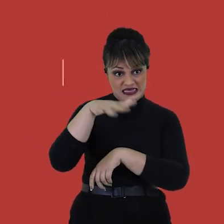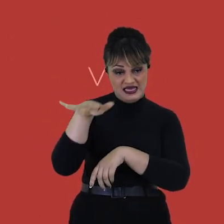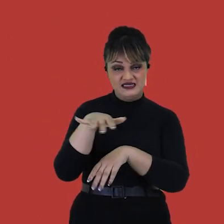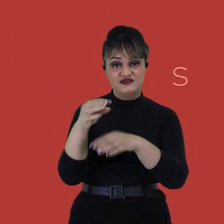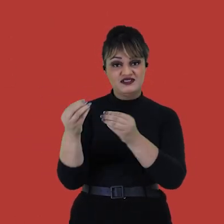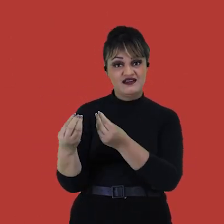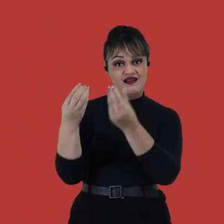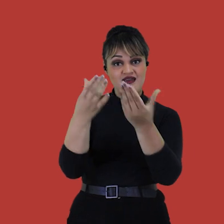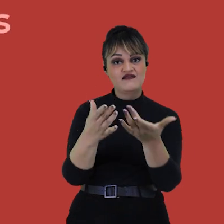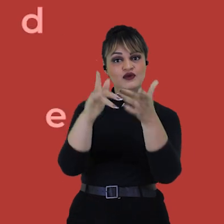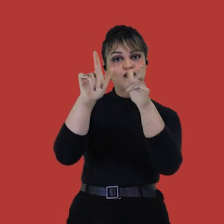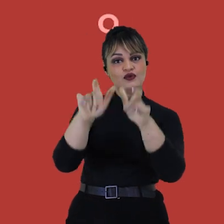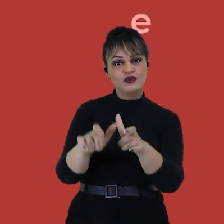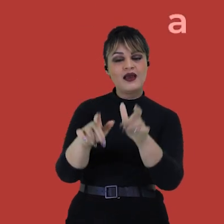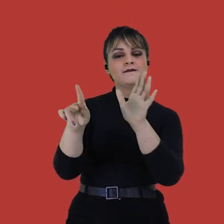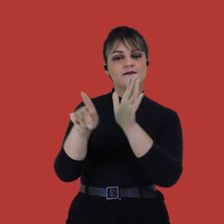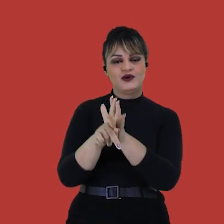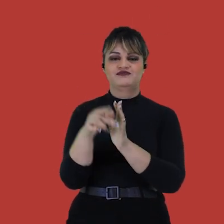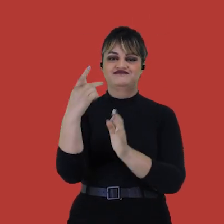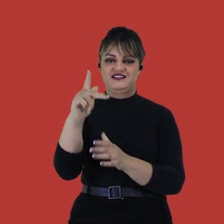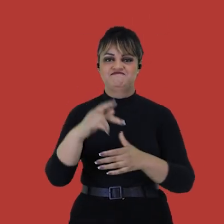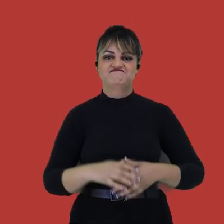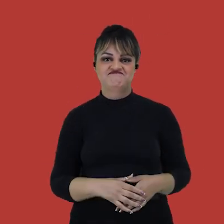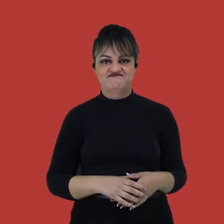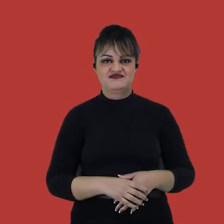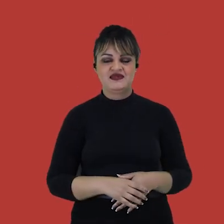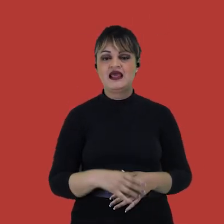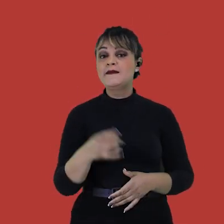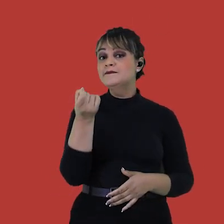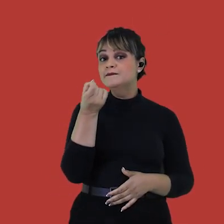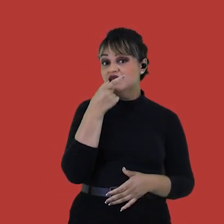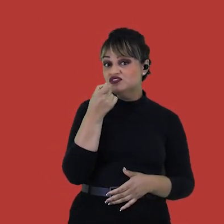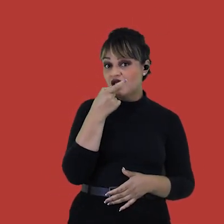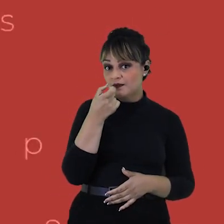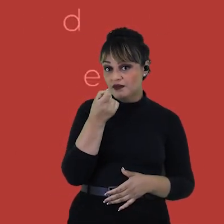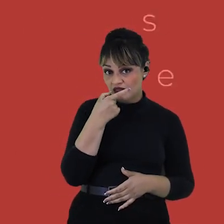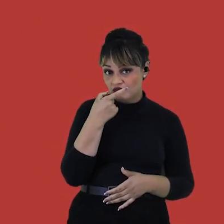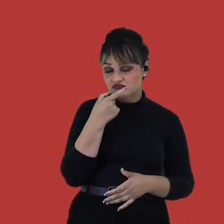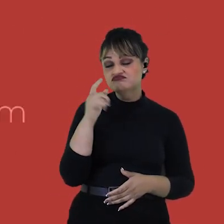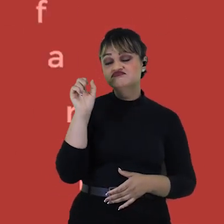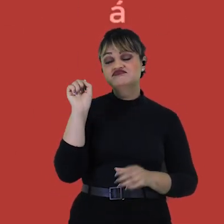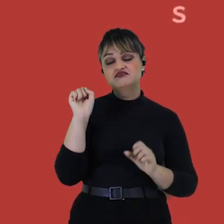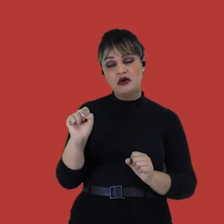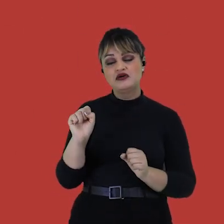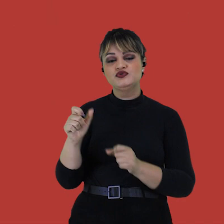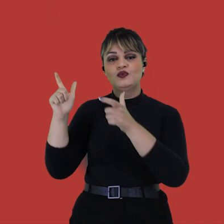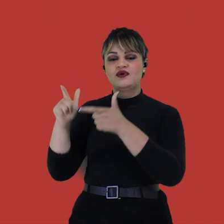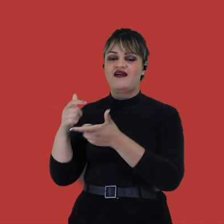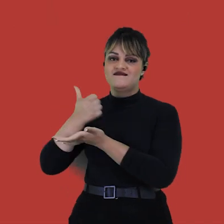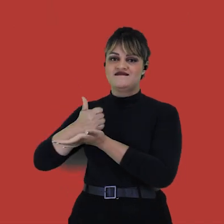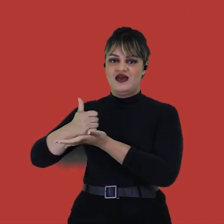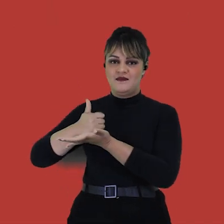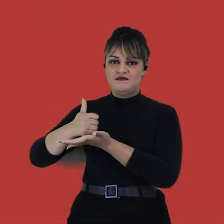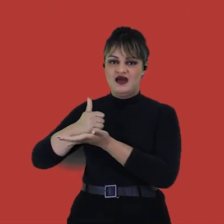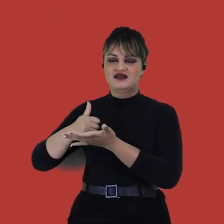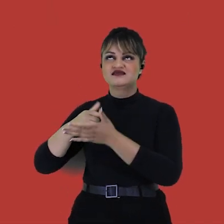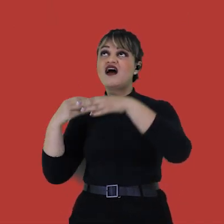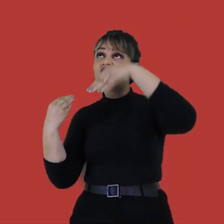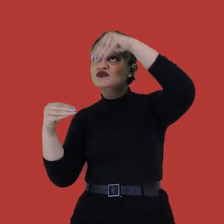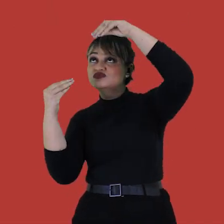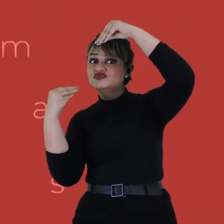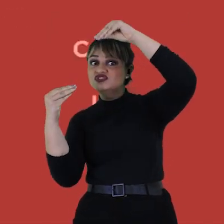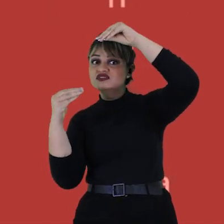casos, eles devem ser levados a pontos de coleta. Medicamentos, por exemplo, podem ser deixados em farmácias,